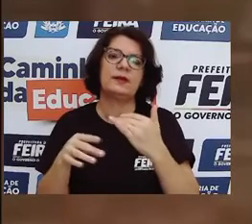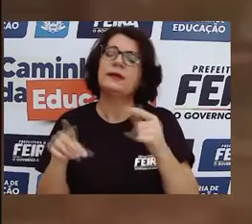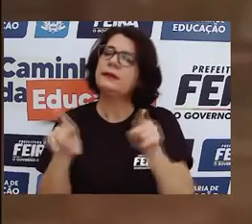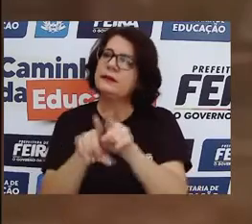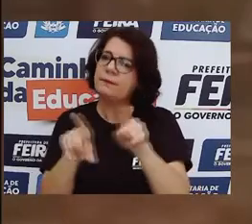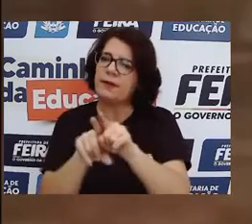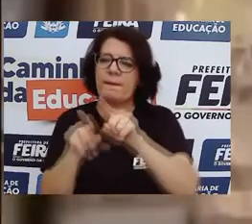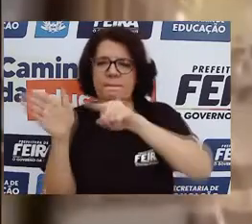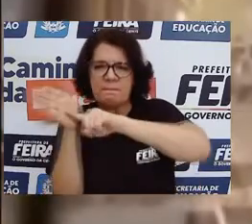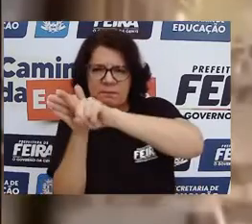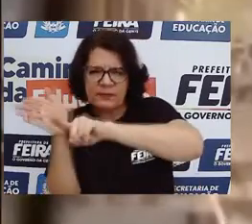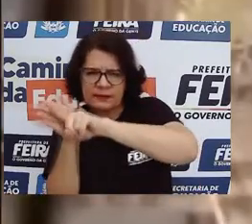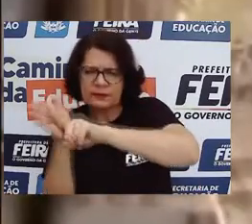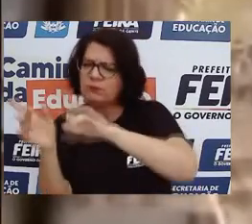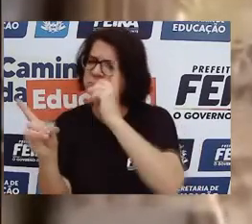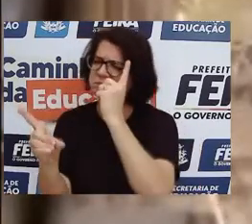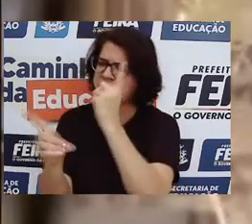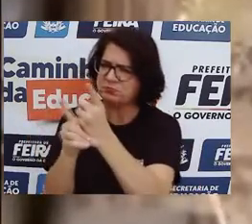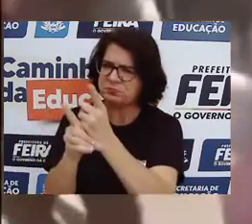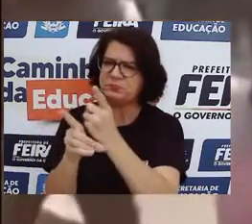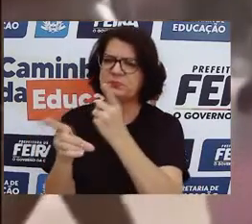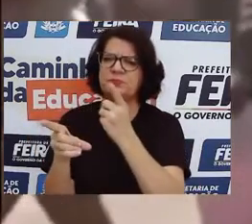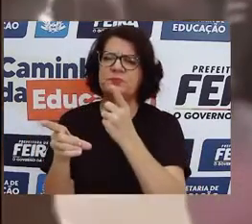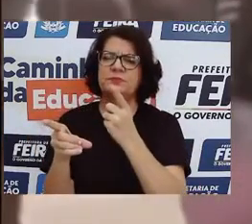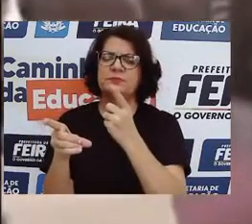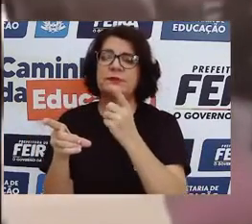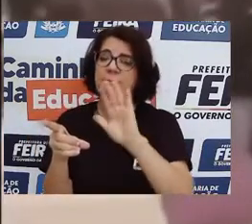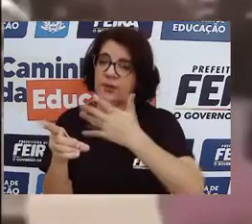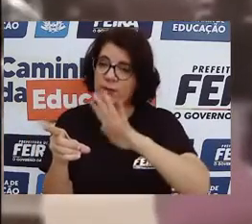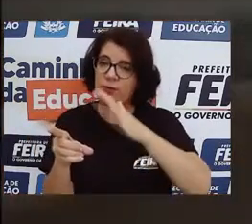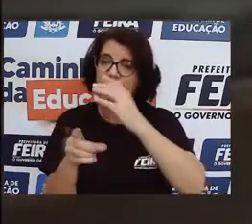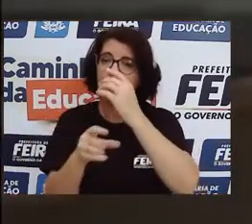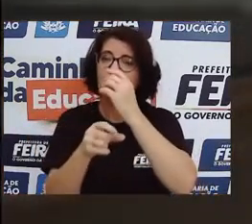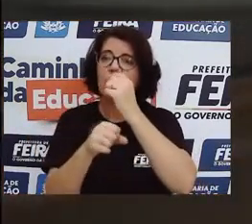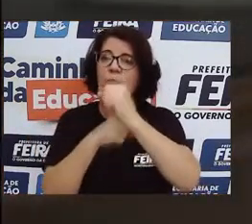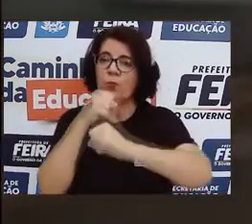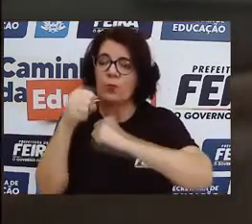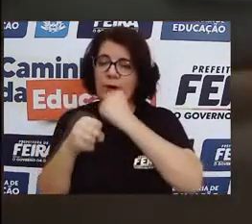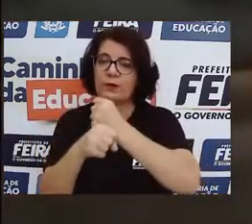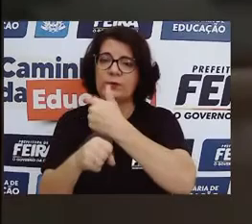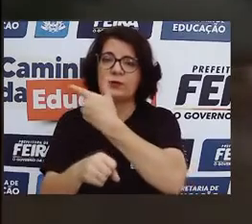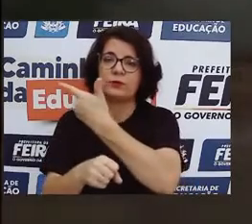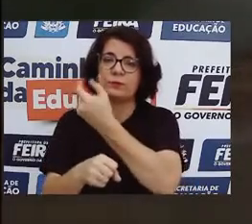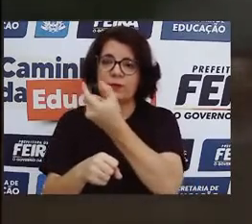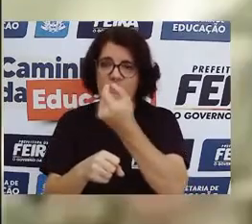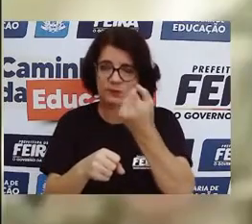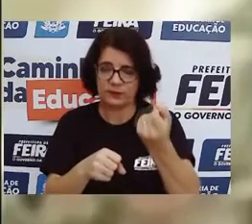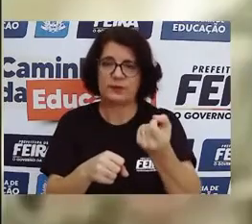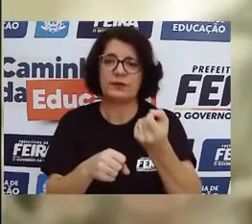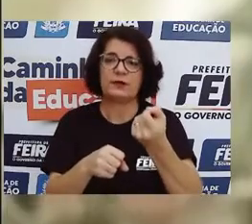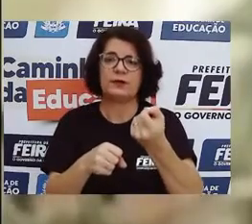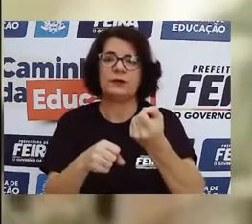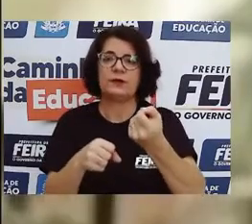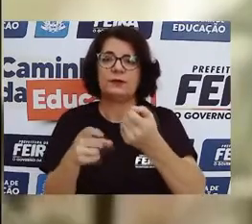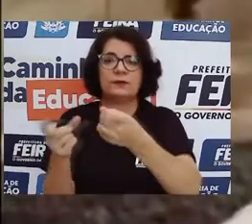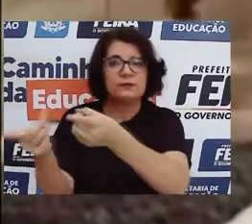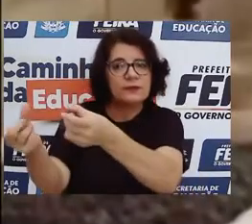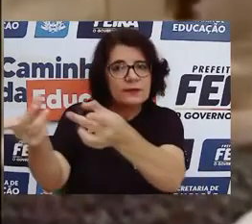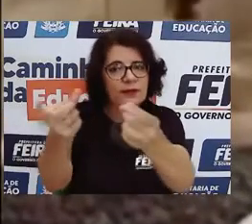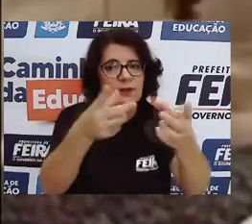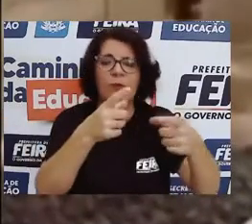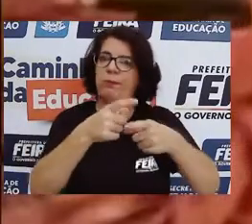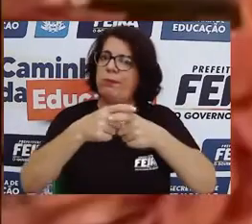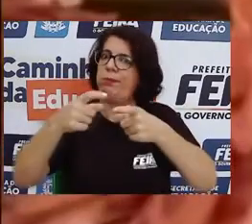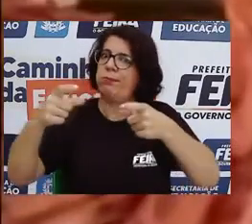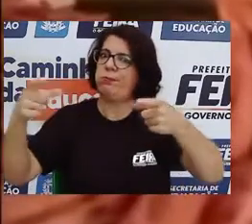acordo com a pesquisa do Instituto McKinsey, até 2020, a expansão do consumo e o volume de vendas terá um crescimento